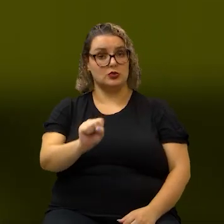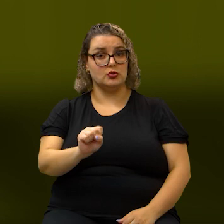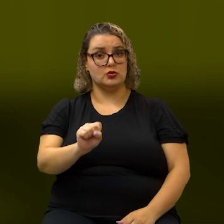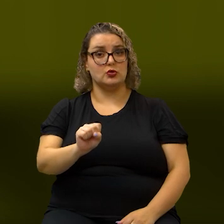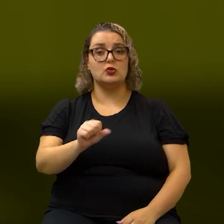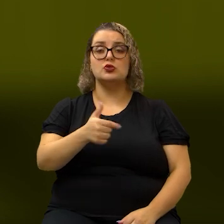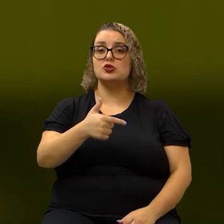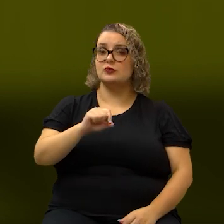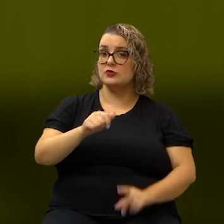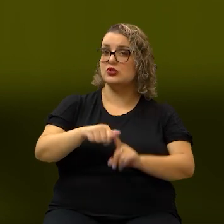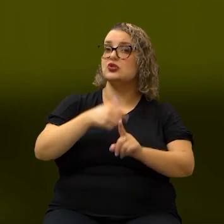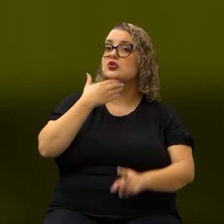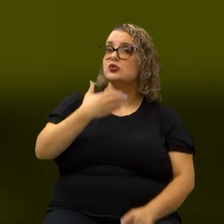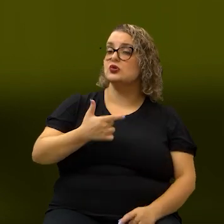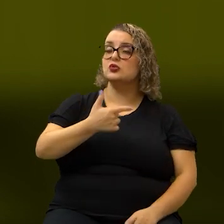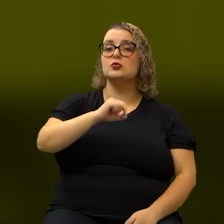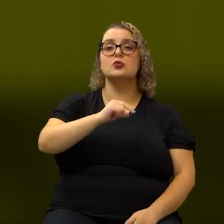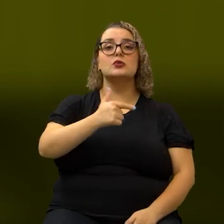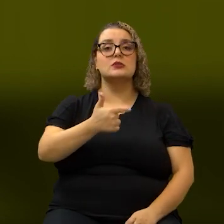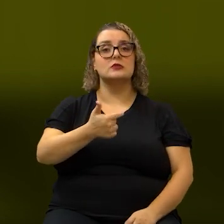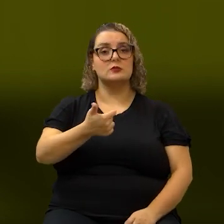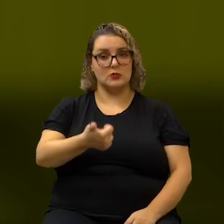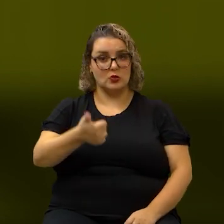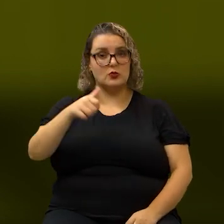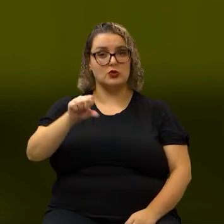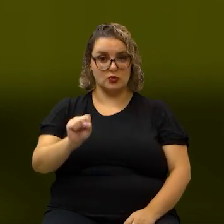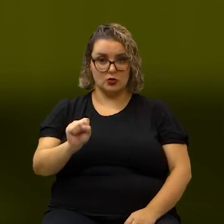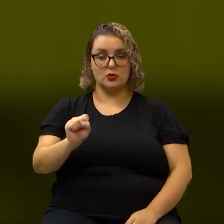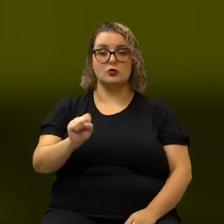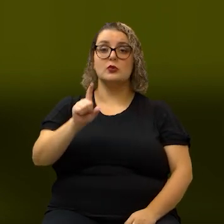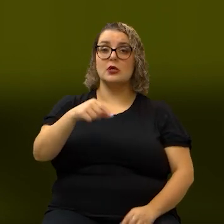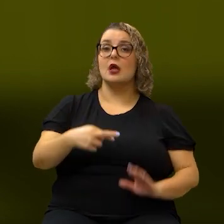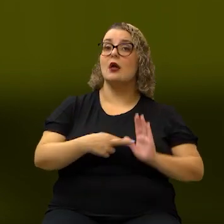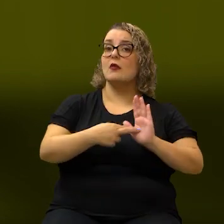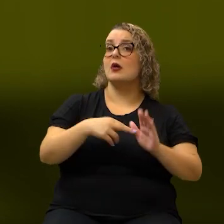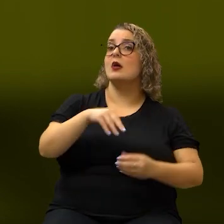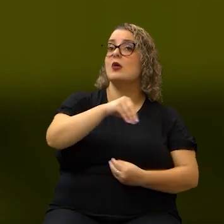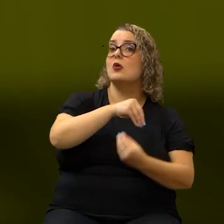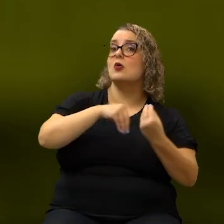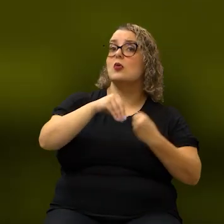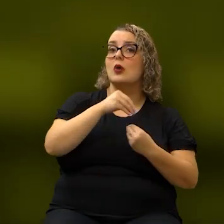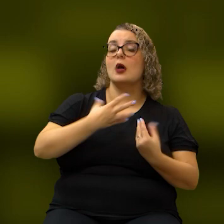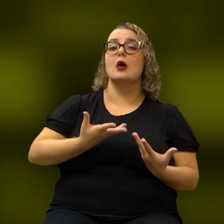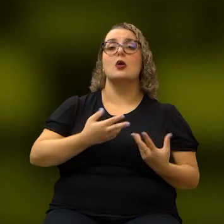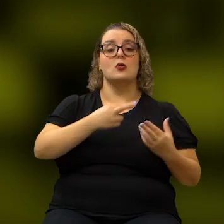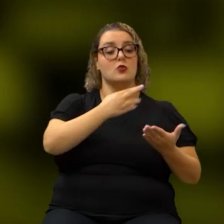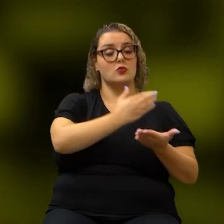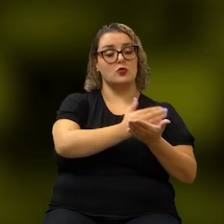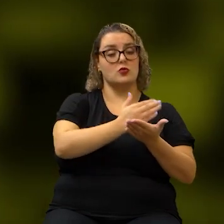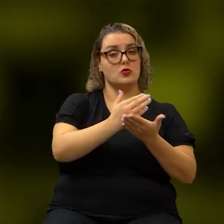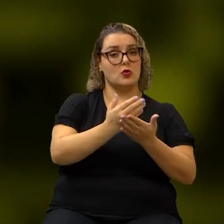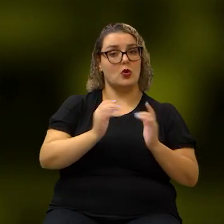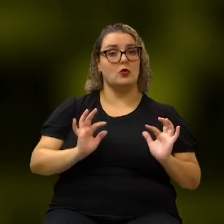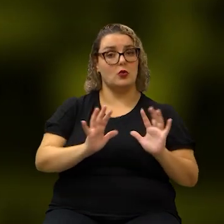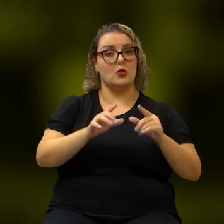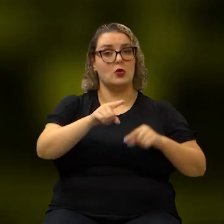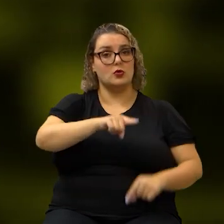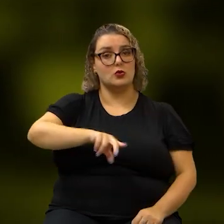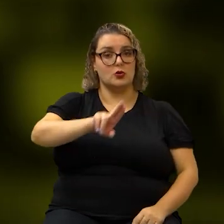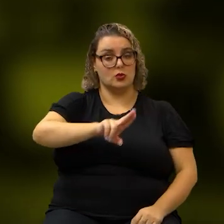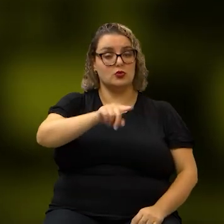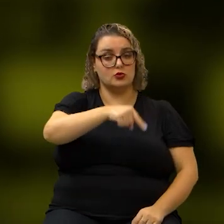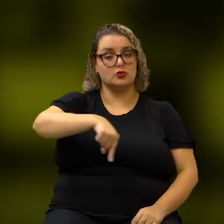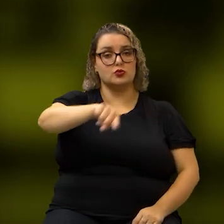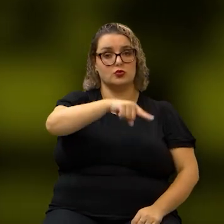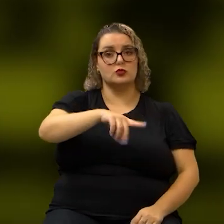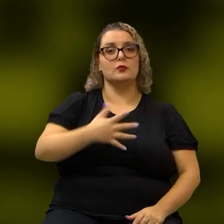208 de 20 de dezembro de 2018 e é referente ao parcelamento, ocupação e uso